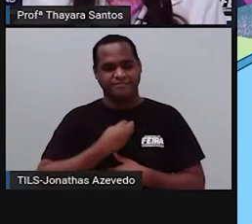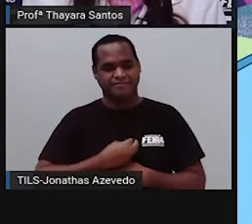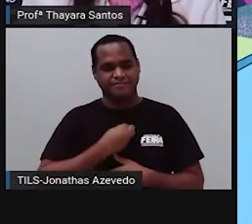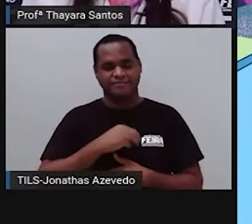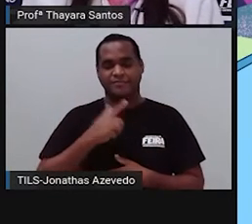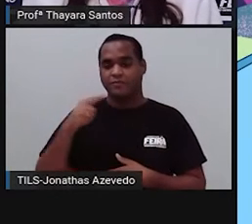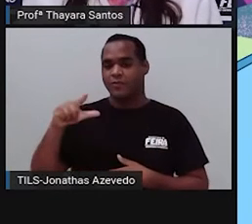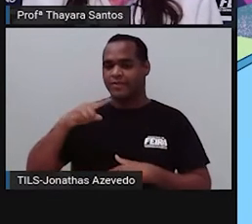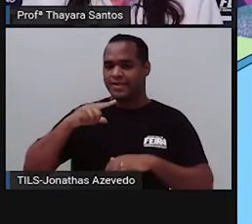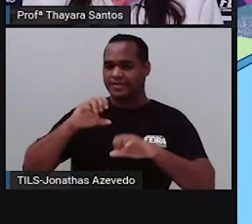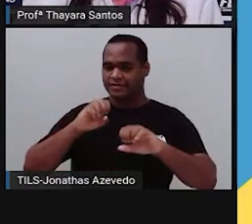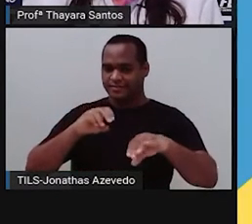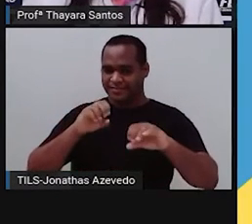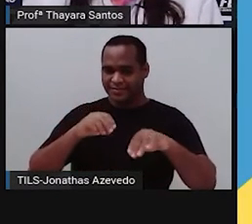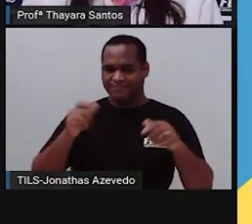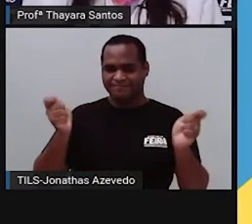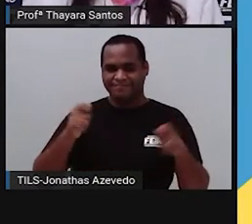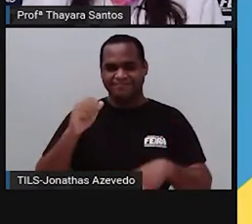uma aula de ciências.